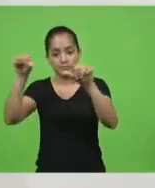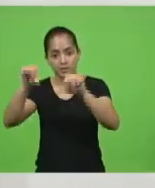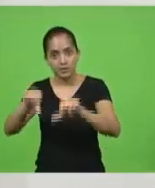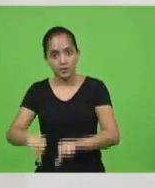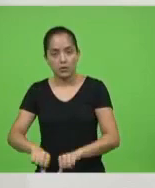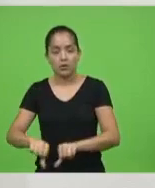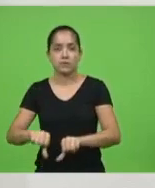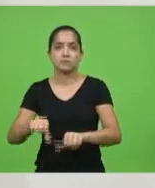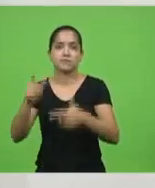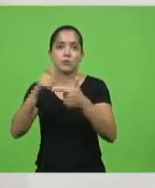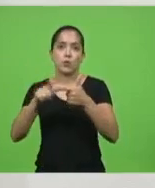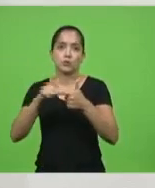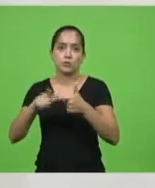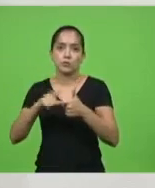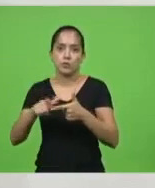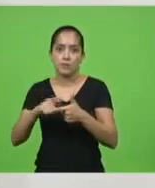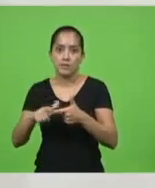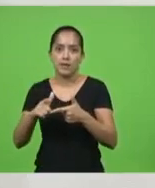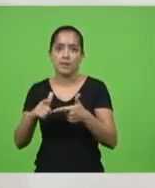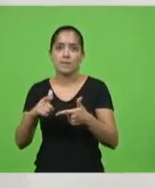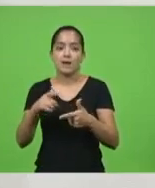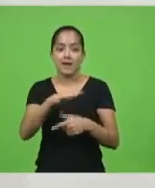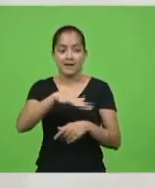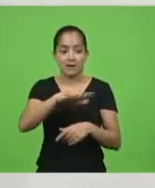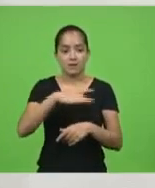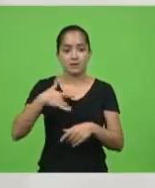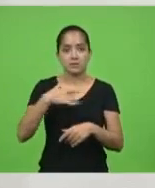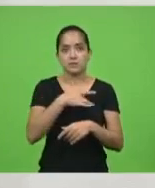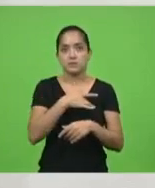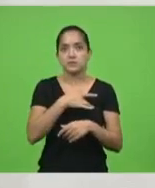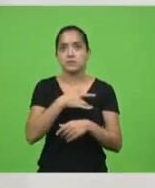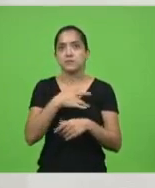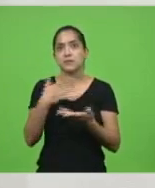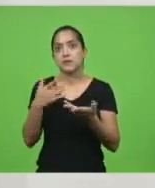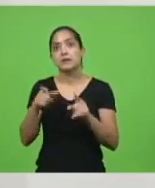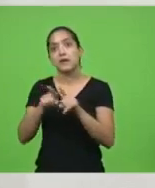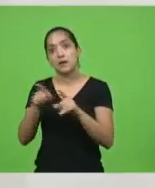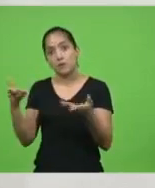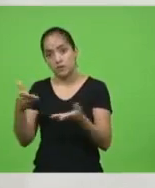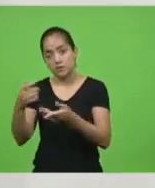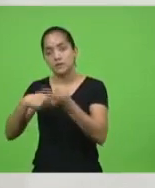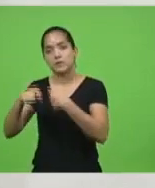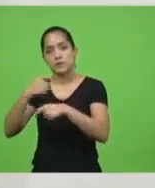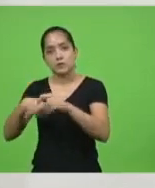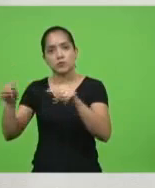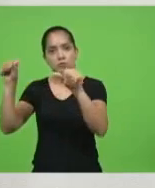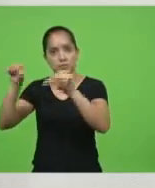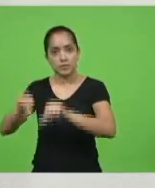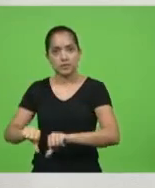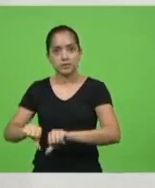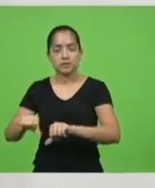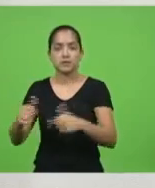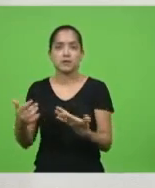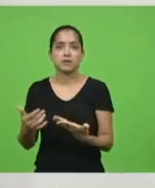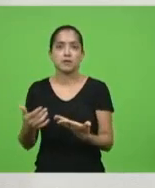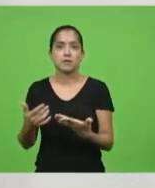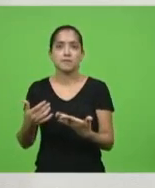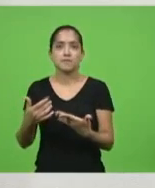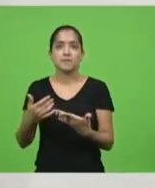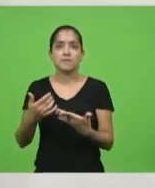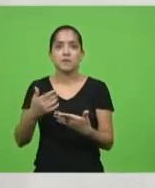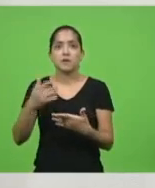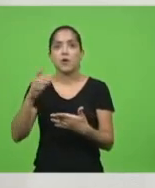Paralelamente à crise de saúde, foi criada a crise da economia. Criaram mais um problema